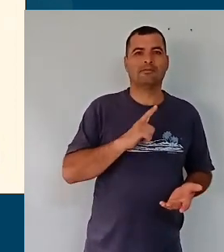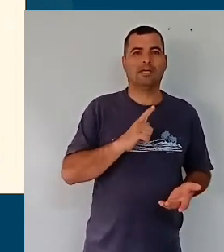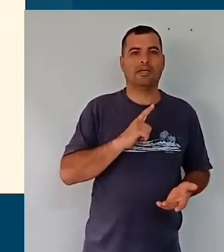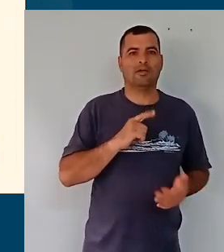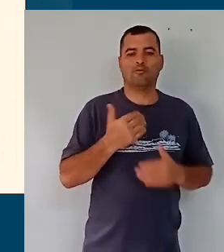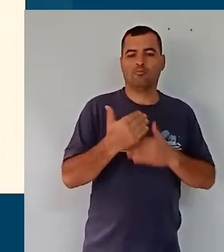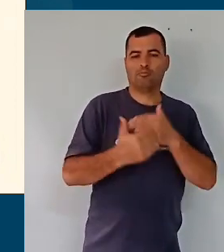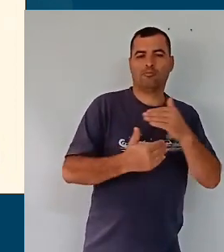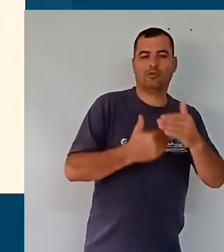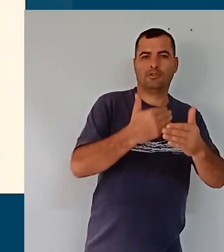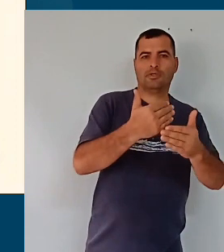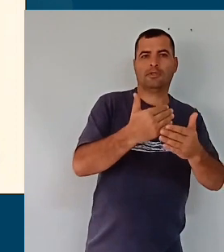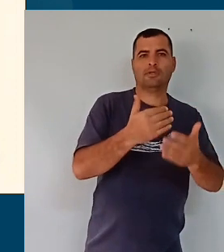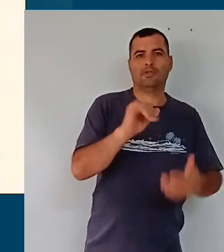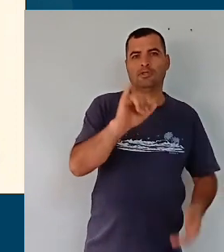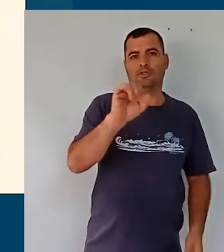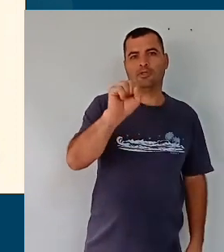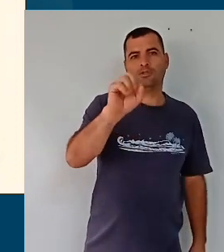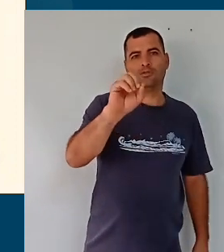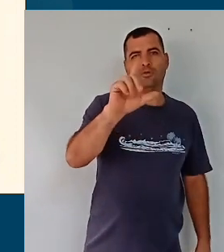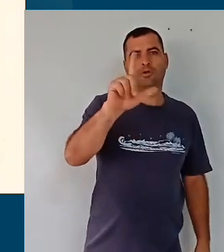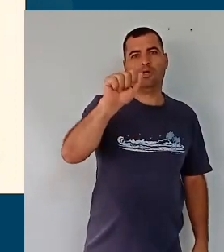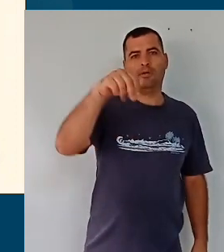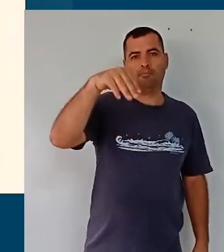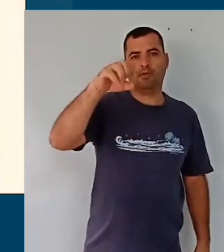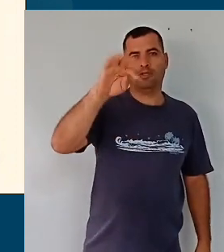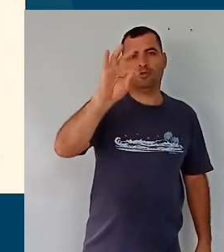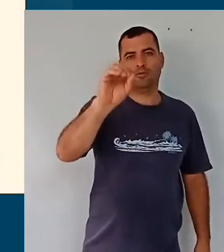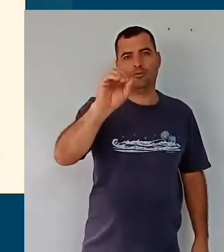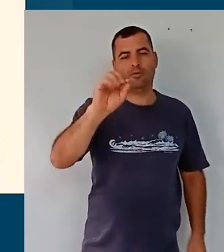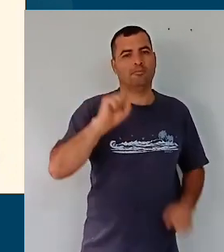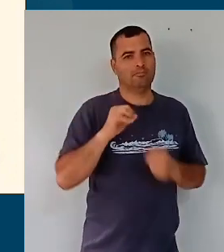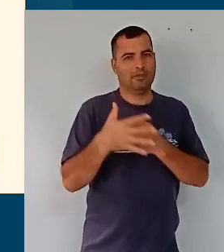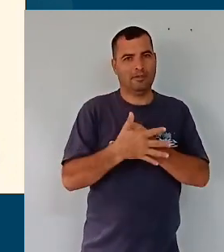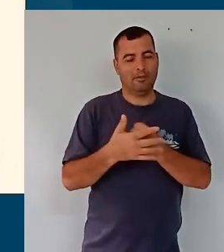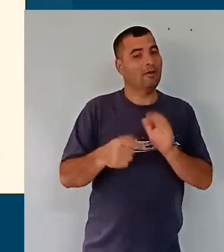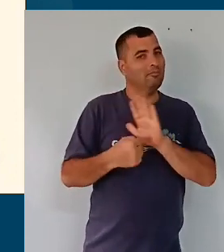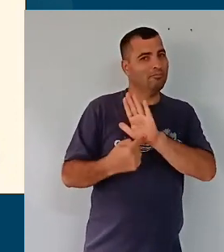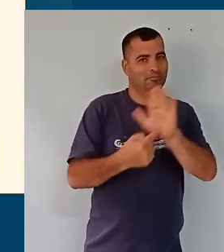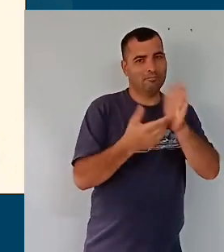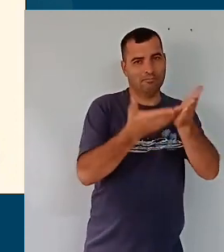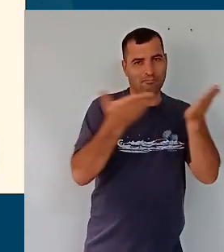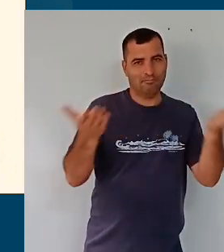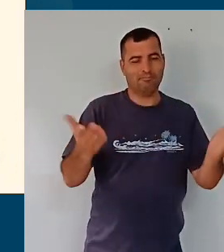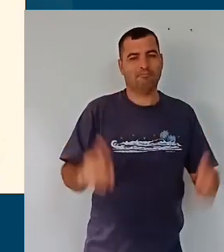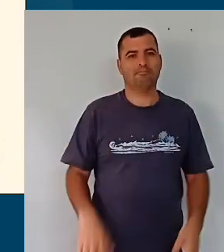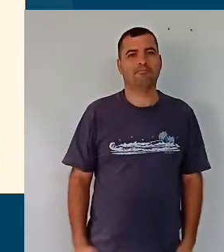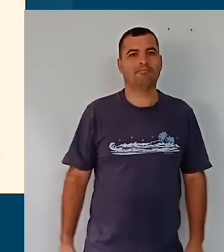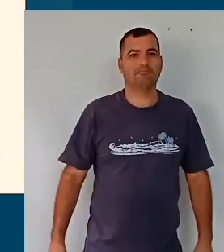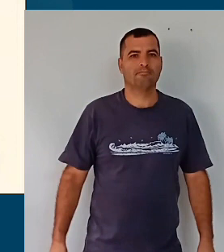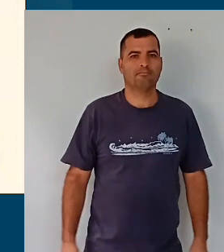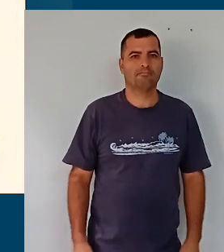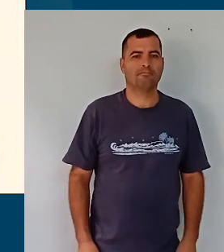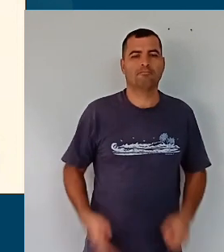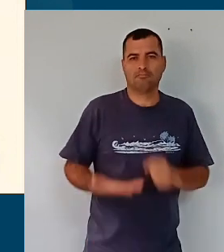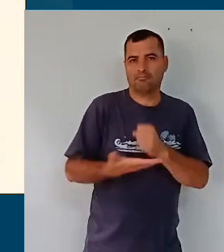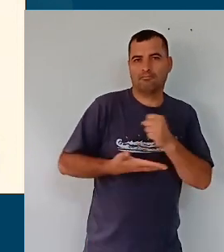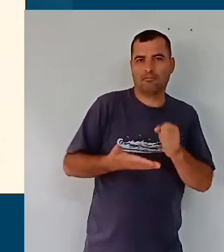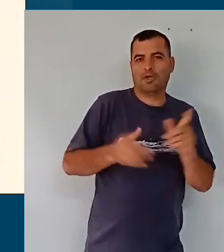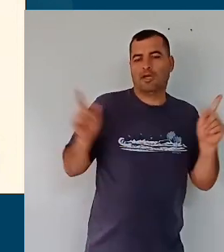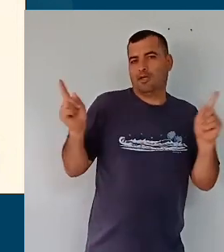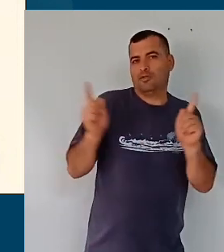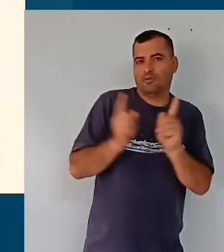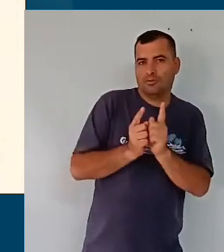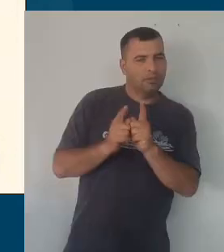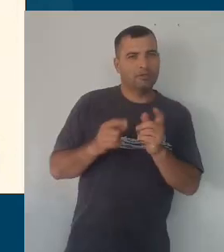do processo de isolamento da pandemia, mas vamos lá, eu vou apresentar para vocês, basicamente, o